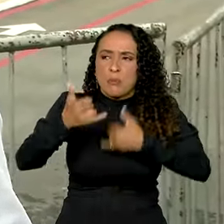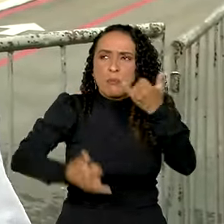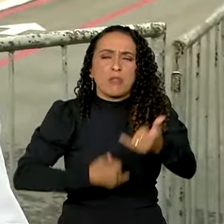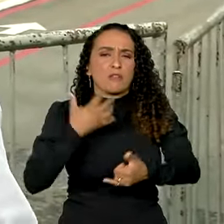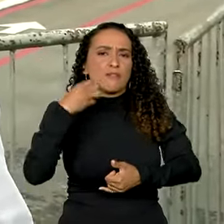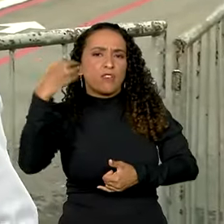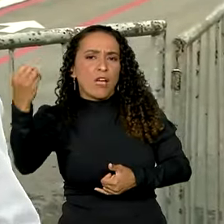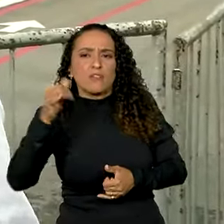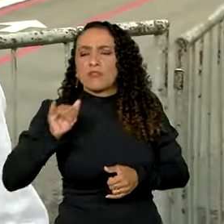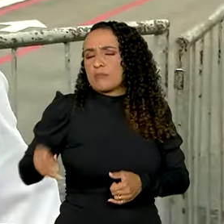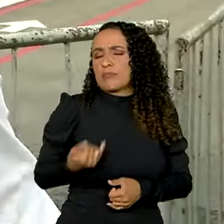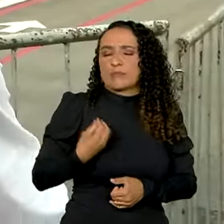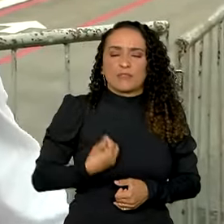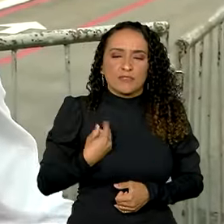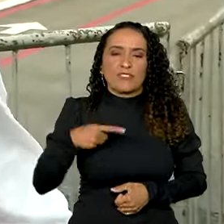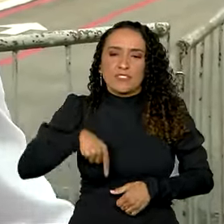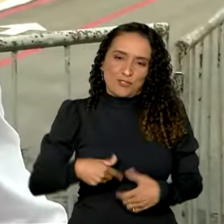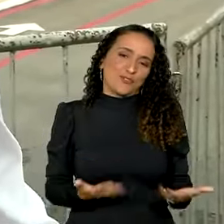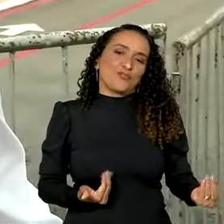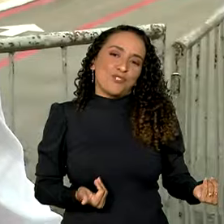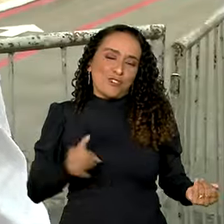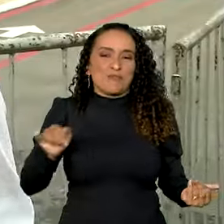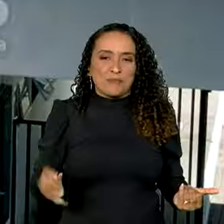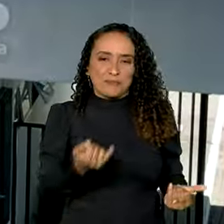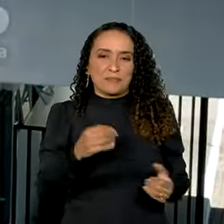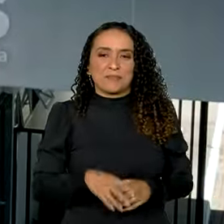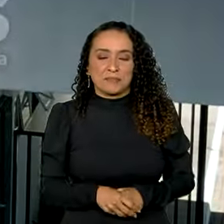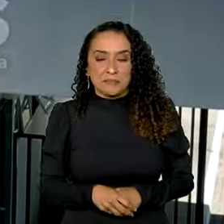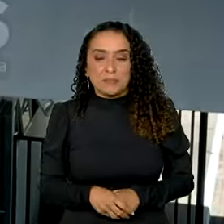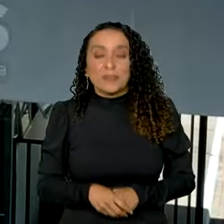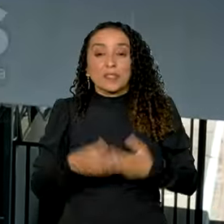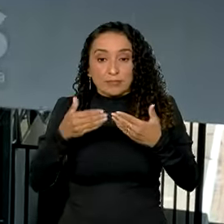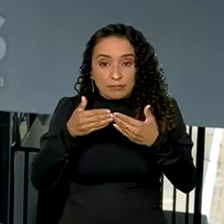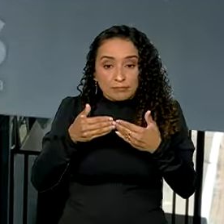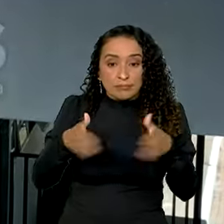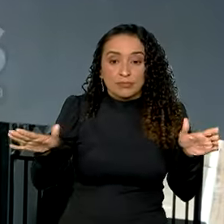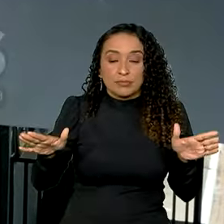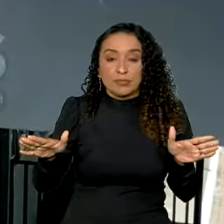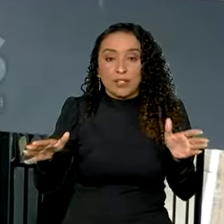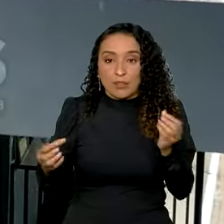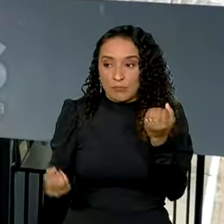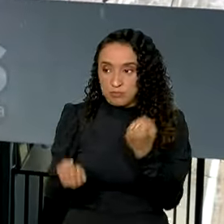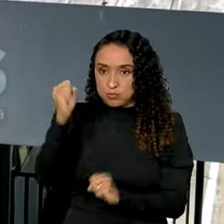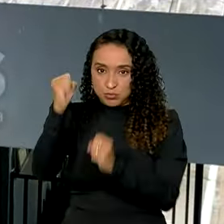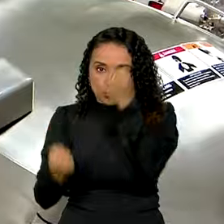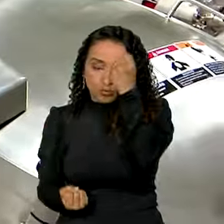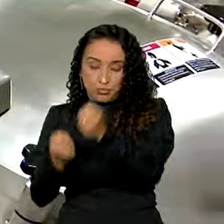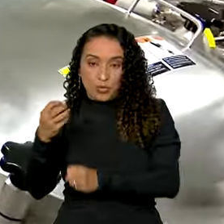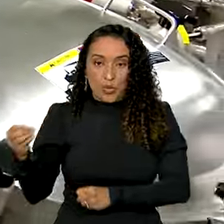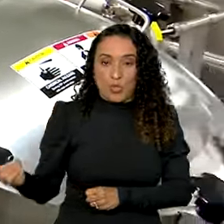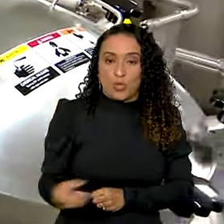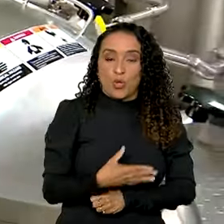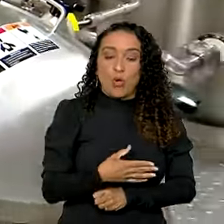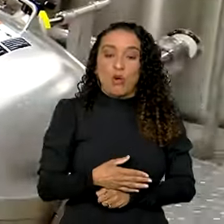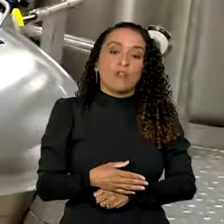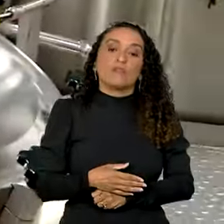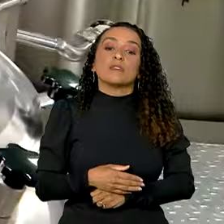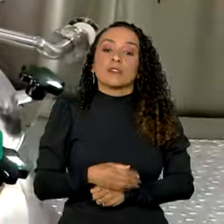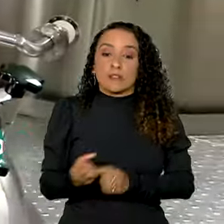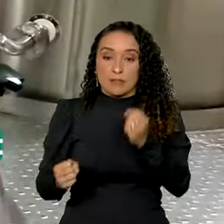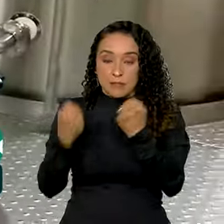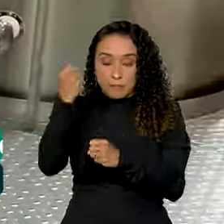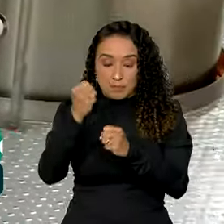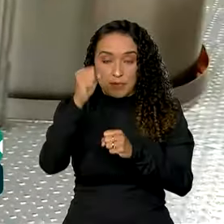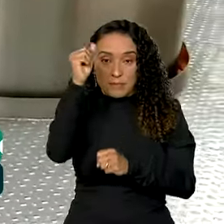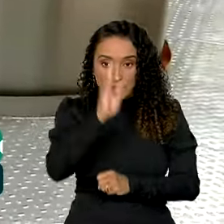viajo, aproveito minha vida. Aqui eu sou jovem, nem tenho que aproveitar. Com a inauguração da nova fábrica da Hemobras, a empresa brasileira